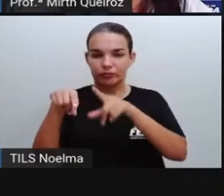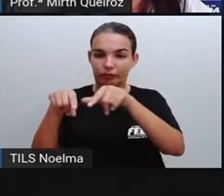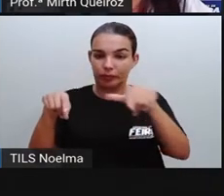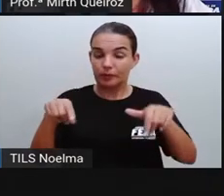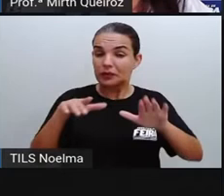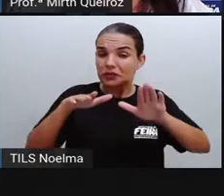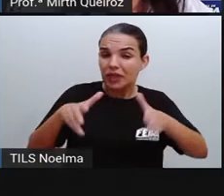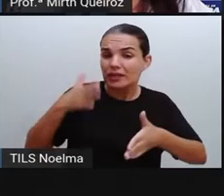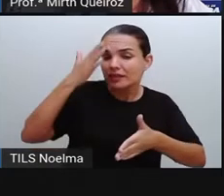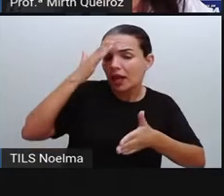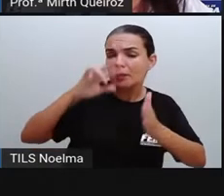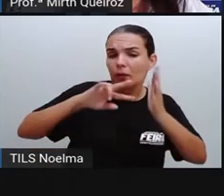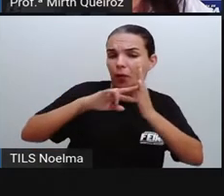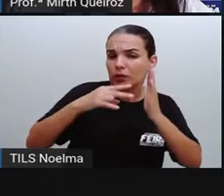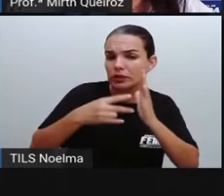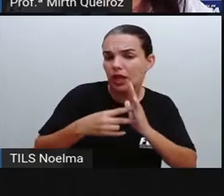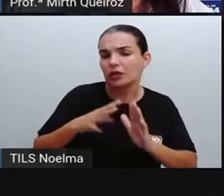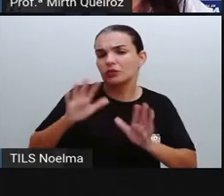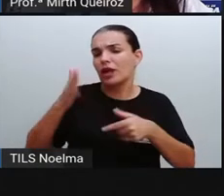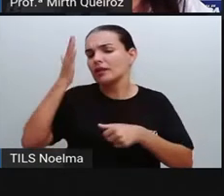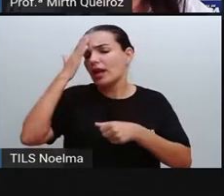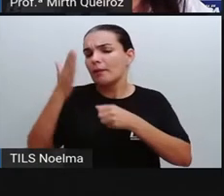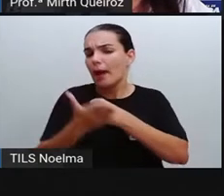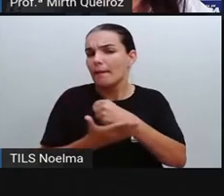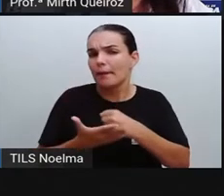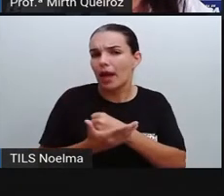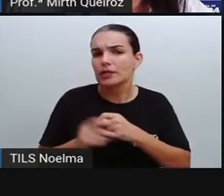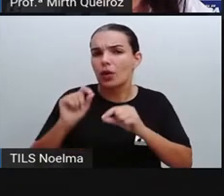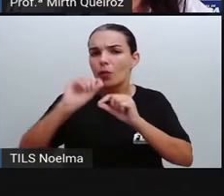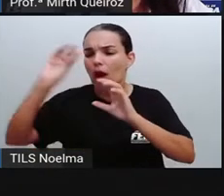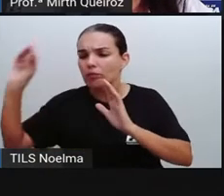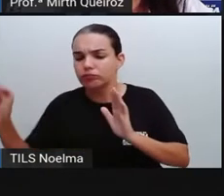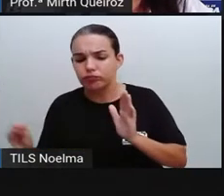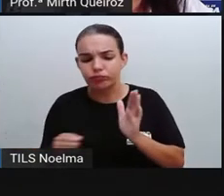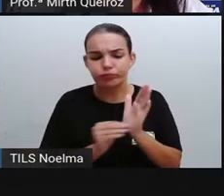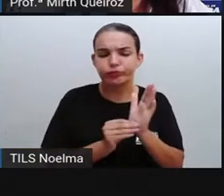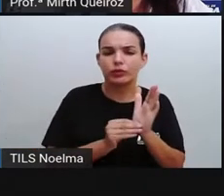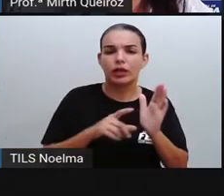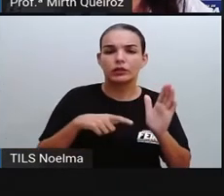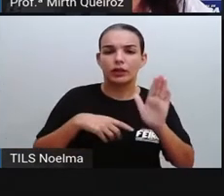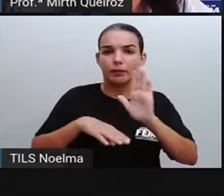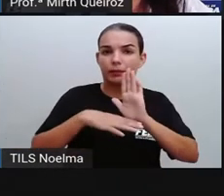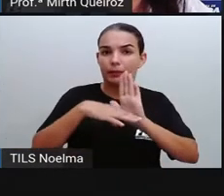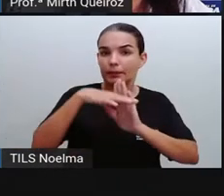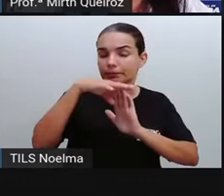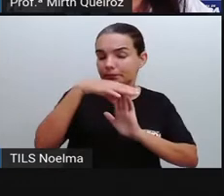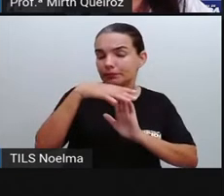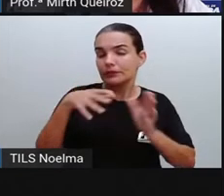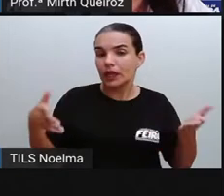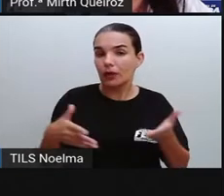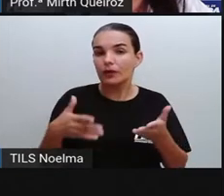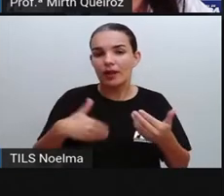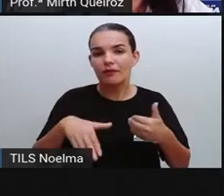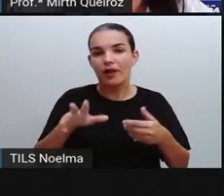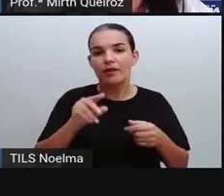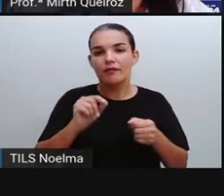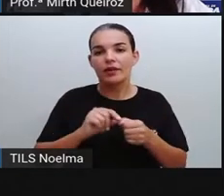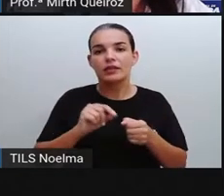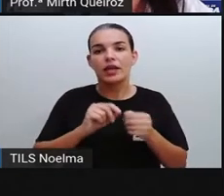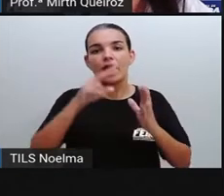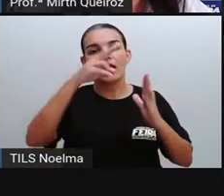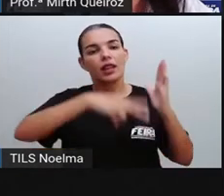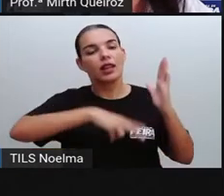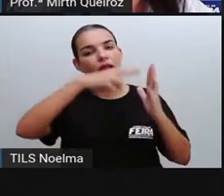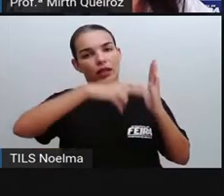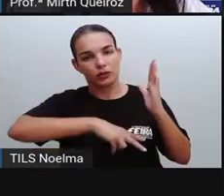já aprendemos um pouquinho dos elementos que fazem parte e que constituem um infográfico e agora a gente vai fazer a leitura